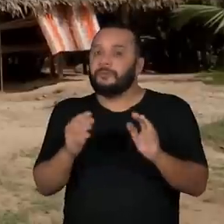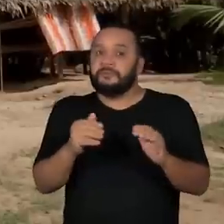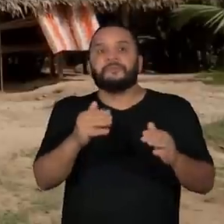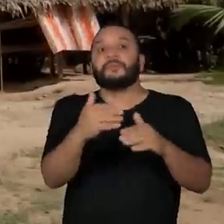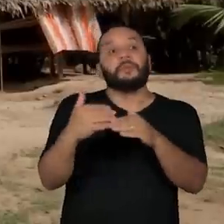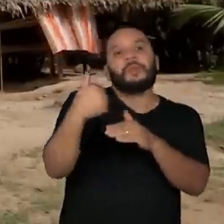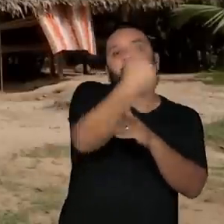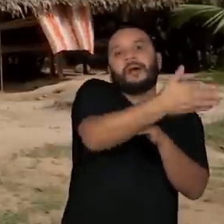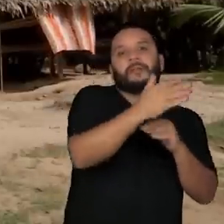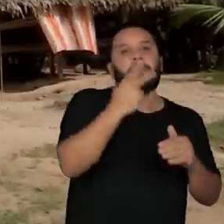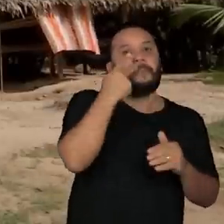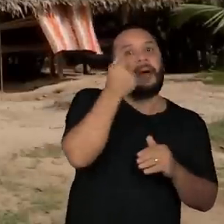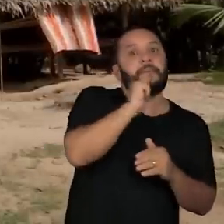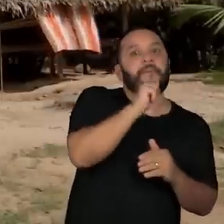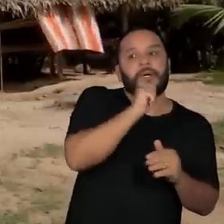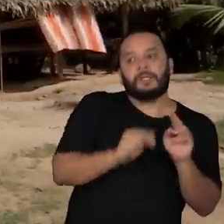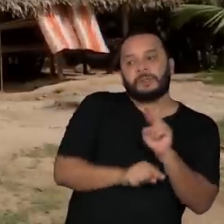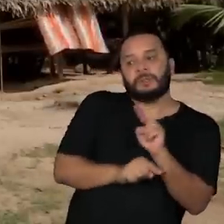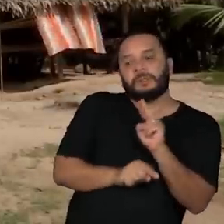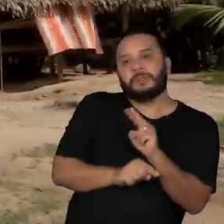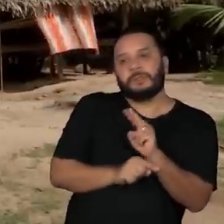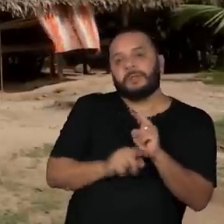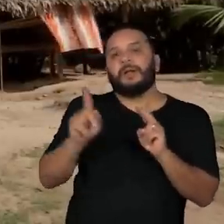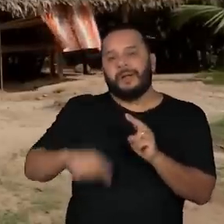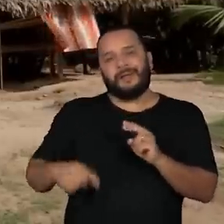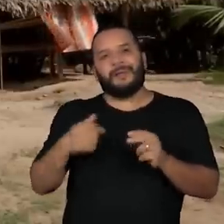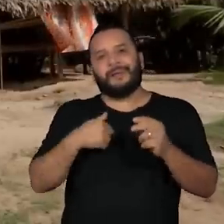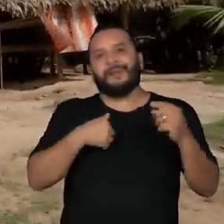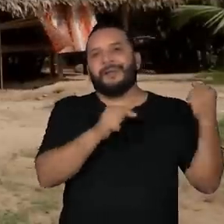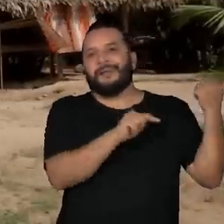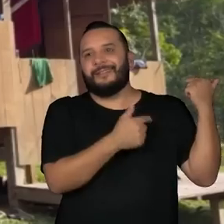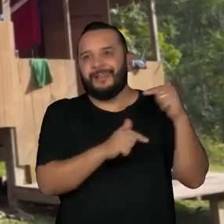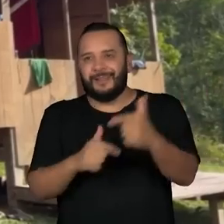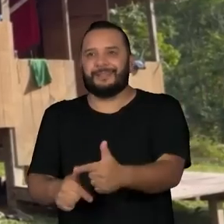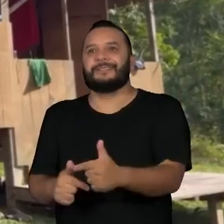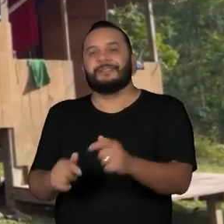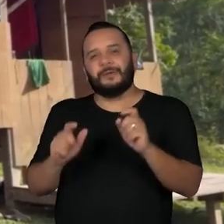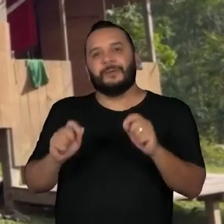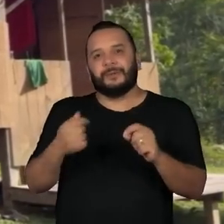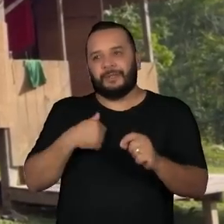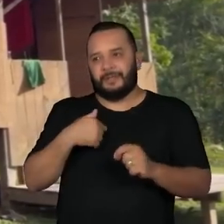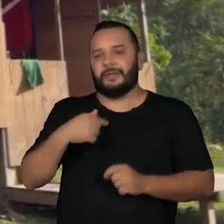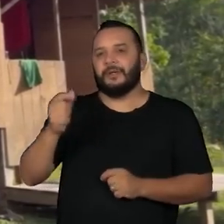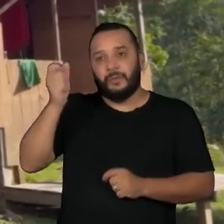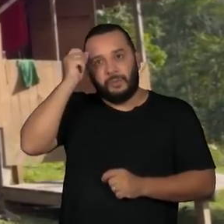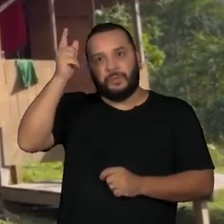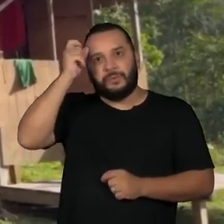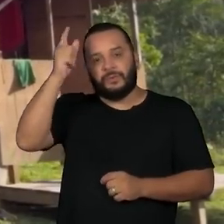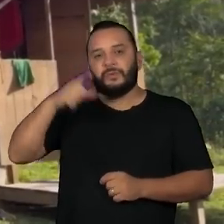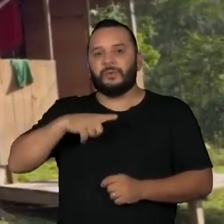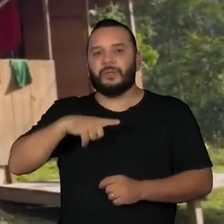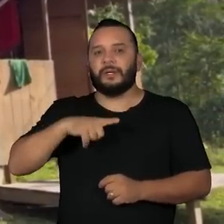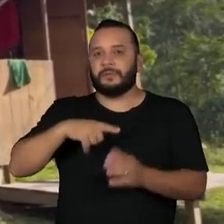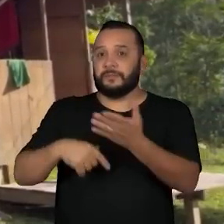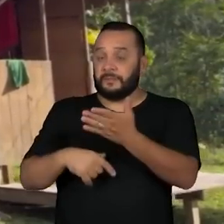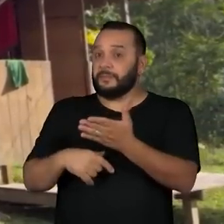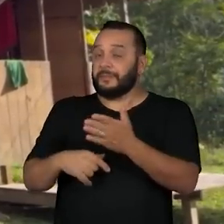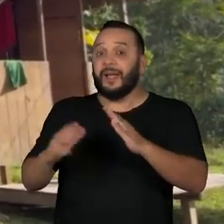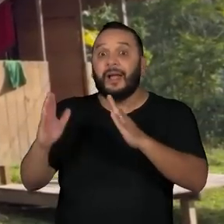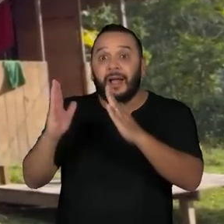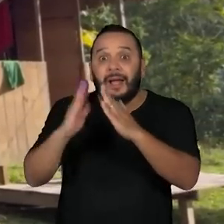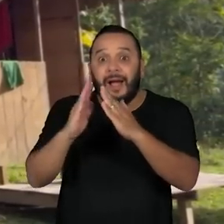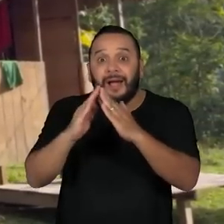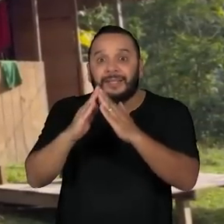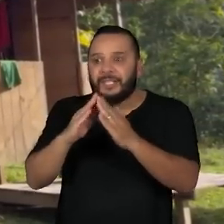Esforço para manter de pé a tradição da arquitetura axaninca. Cada casa é erguida em mutirão com a mesma